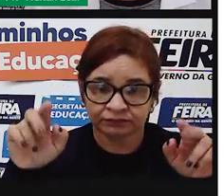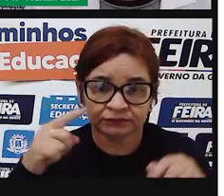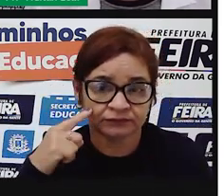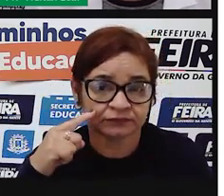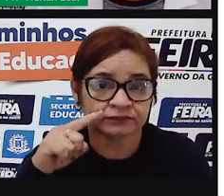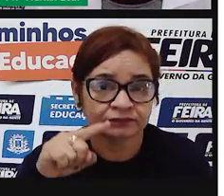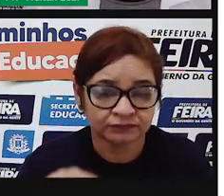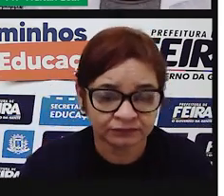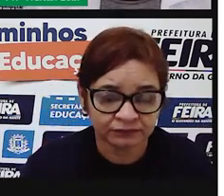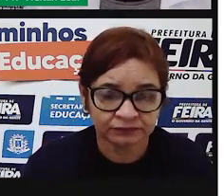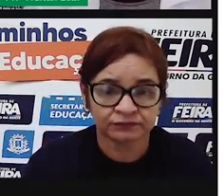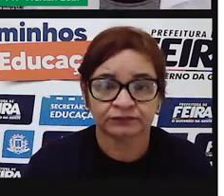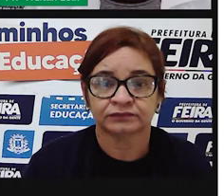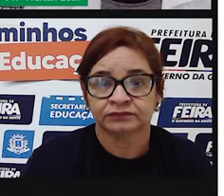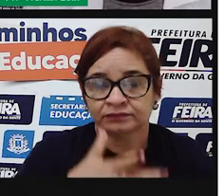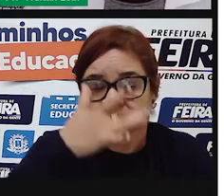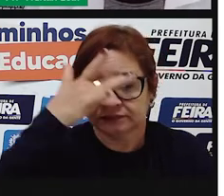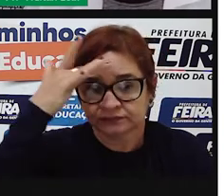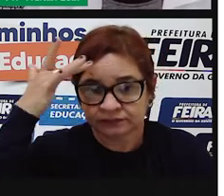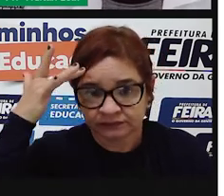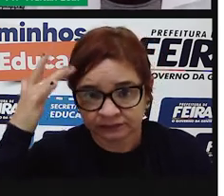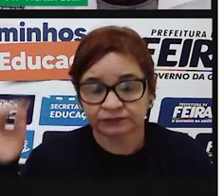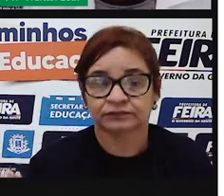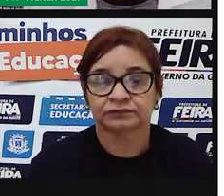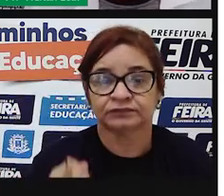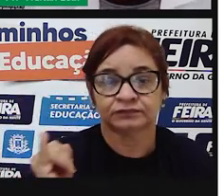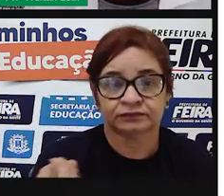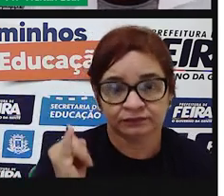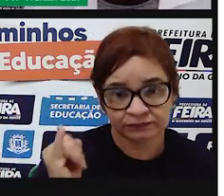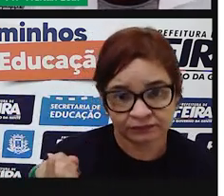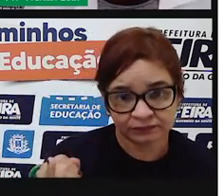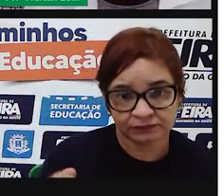ela tenha um destaque na frase. Ok?